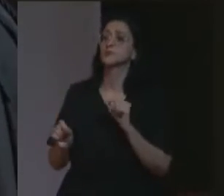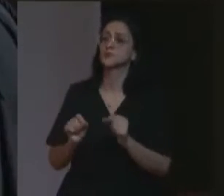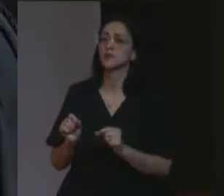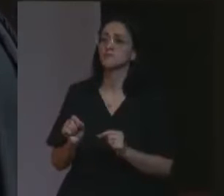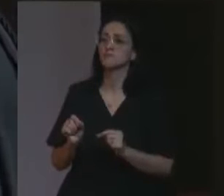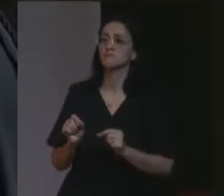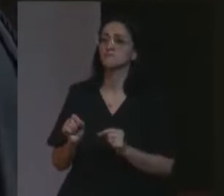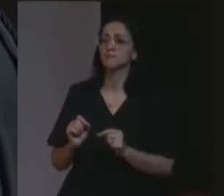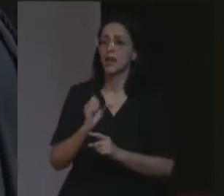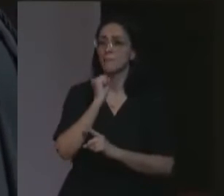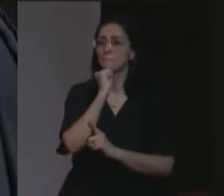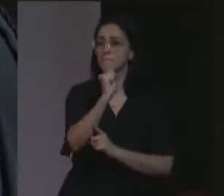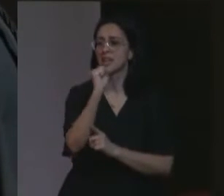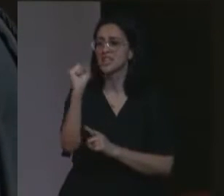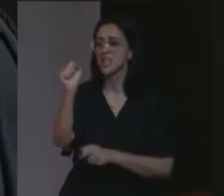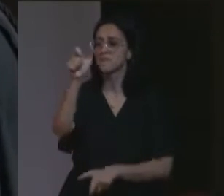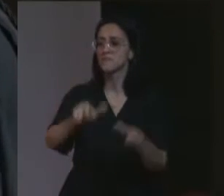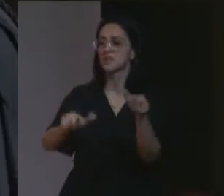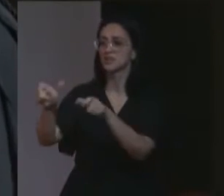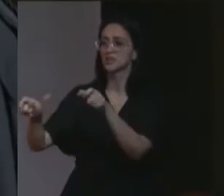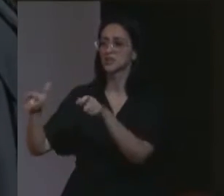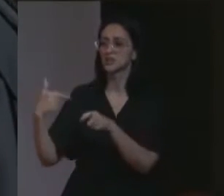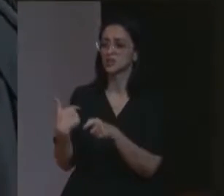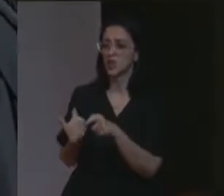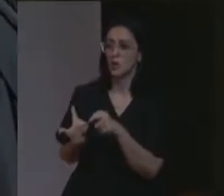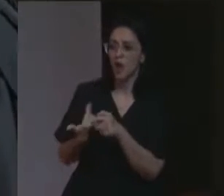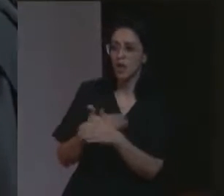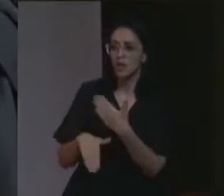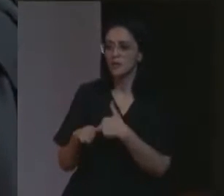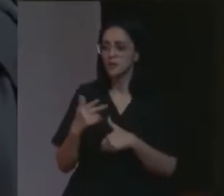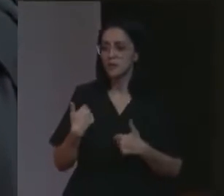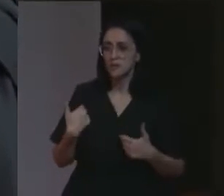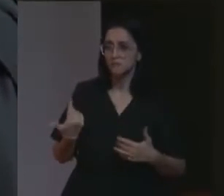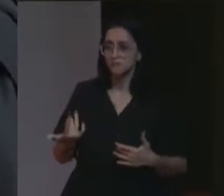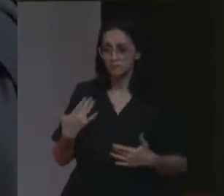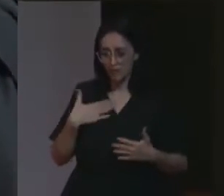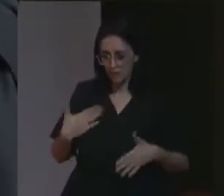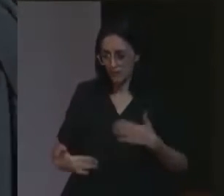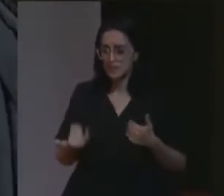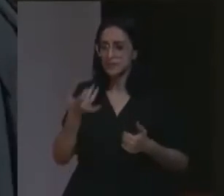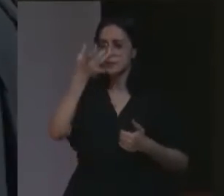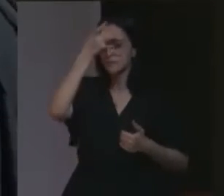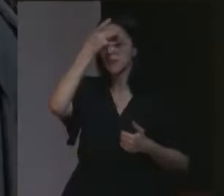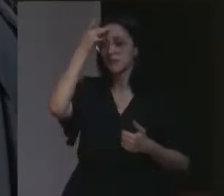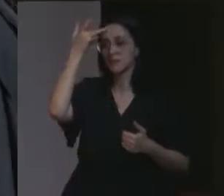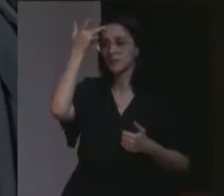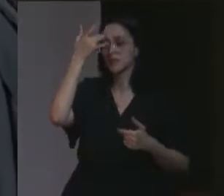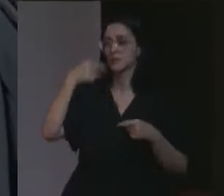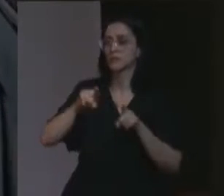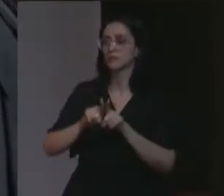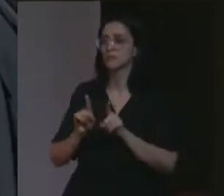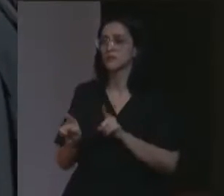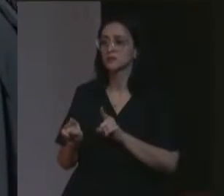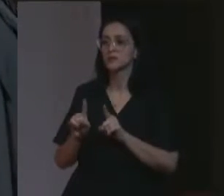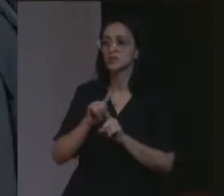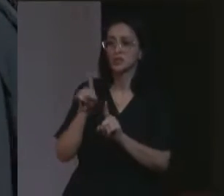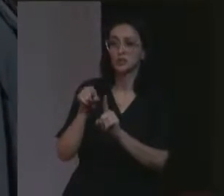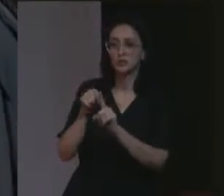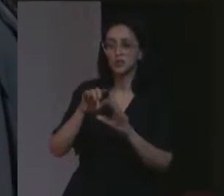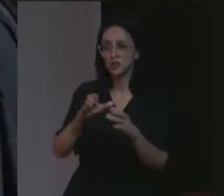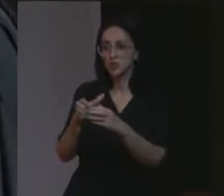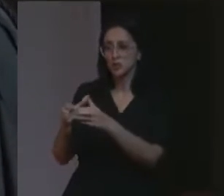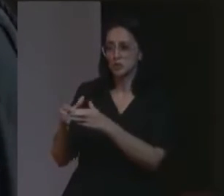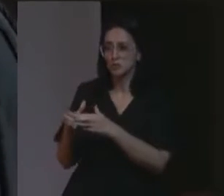matar membros do grupo, causar lesão grave à integridade física ou mental de membros do grupo, submeter intencionalmente o grupo a